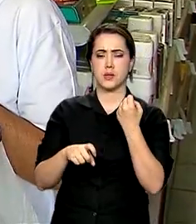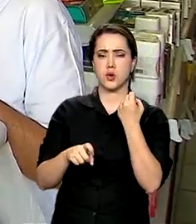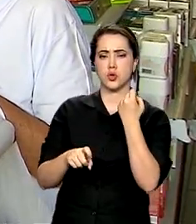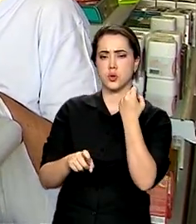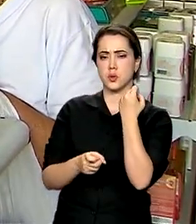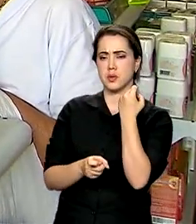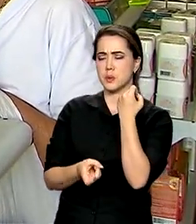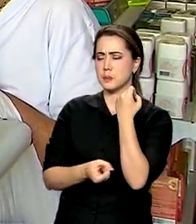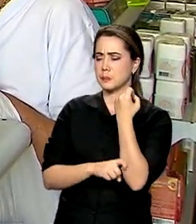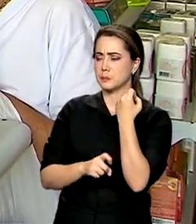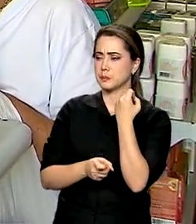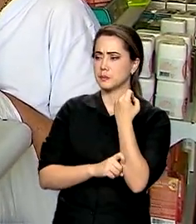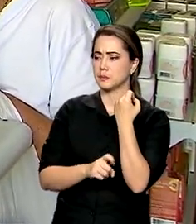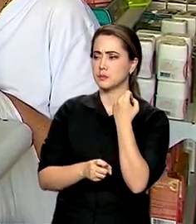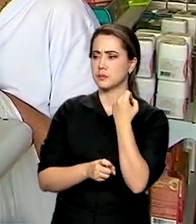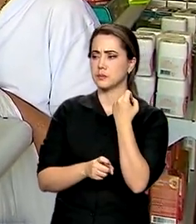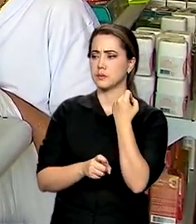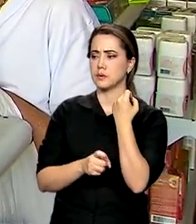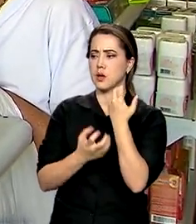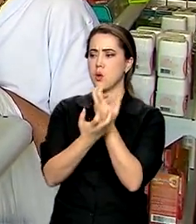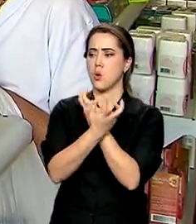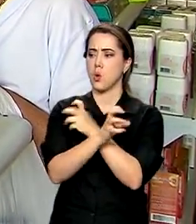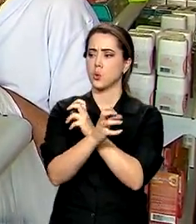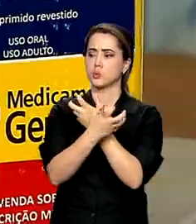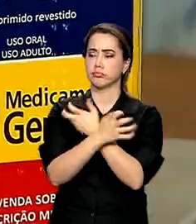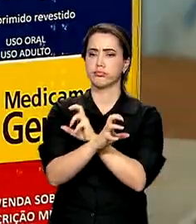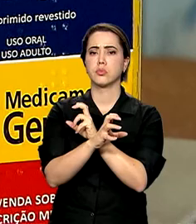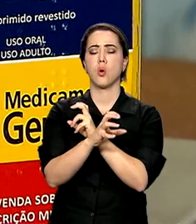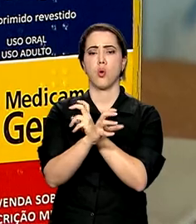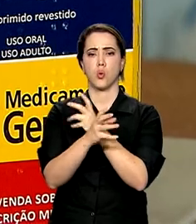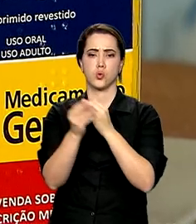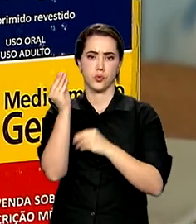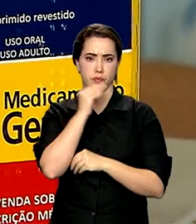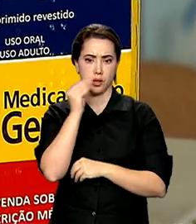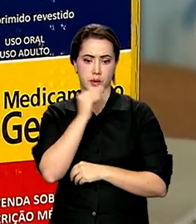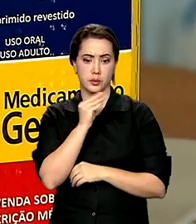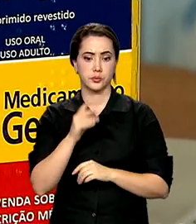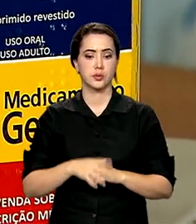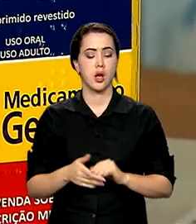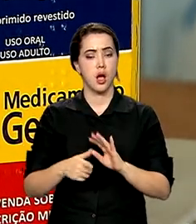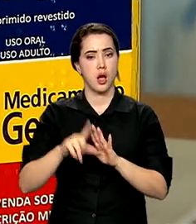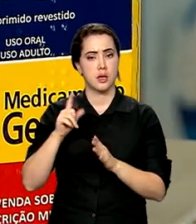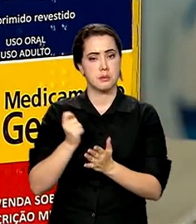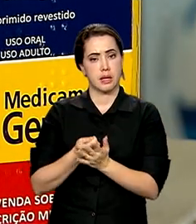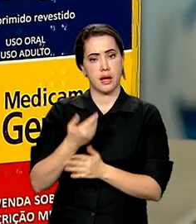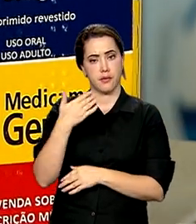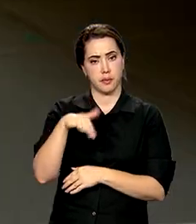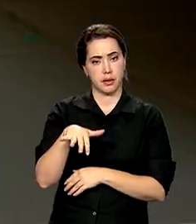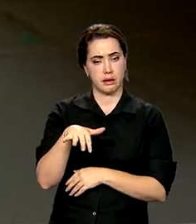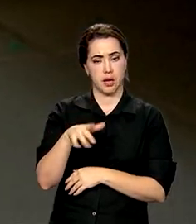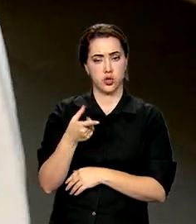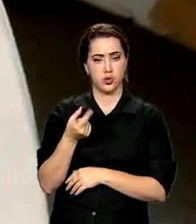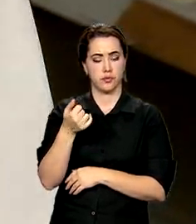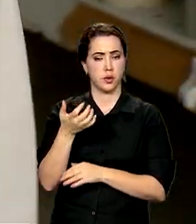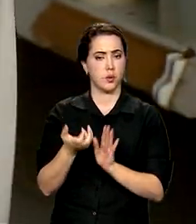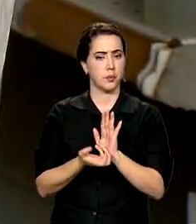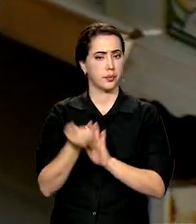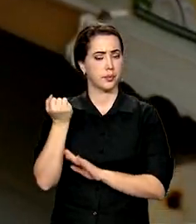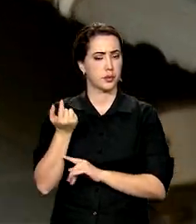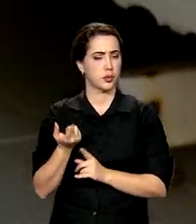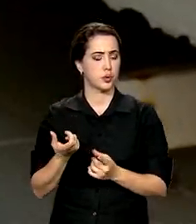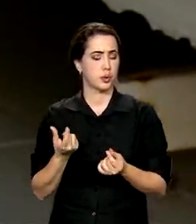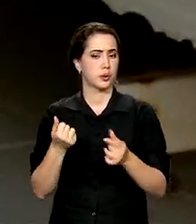mais de 5 milhões de mulheres que tinham que pagar a metade do valor para retirar os medicamentos. Segundo o Ministério da